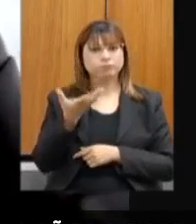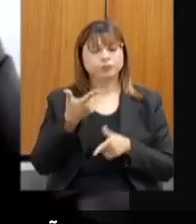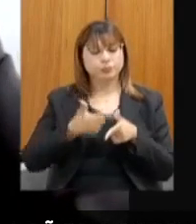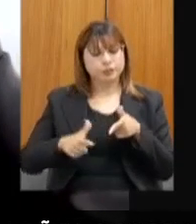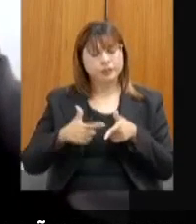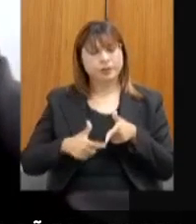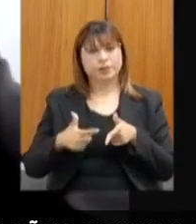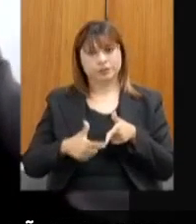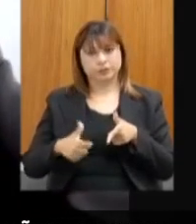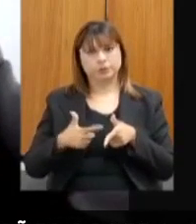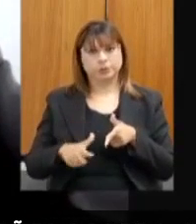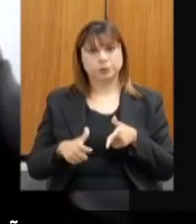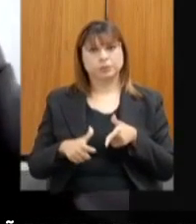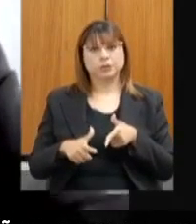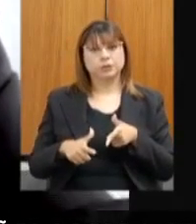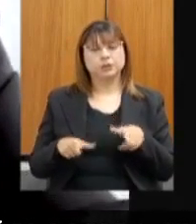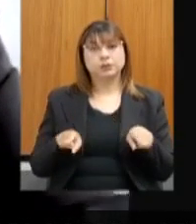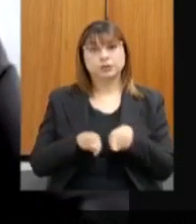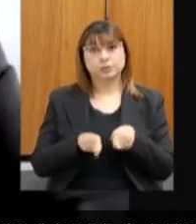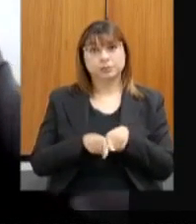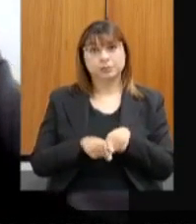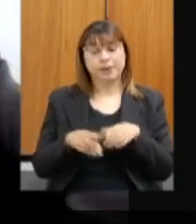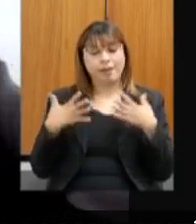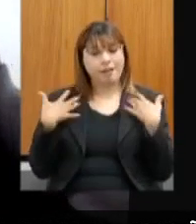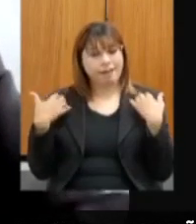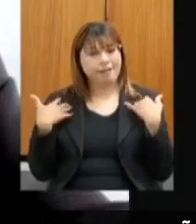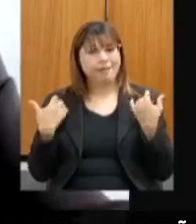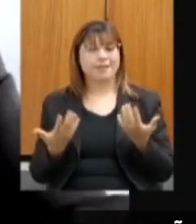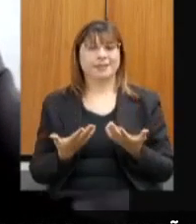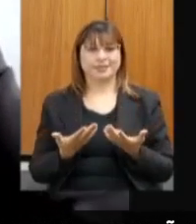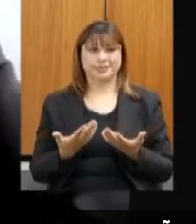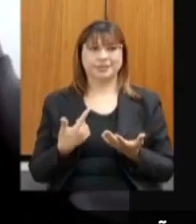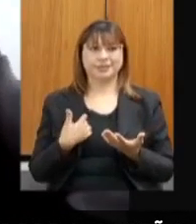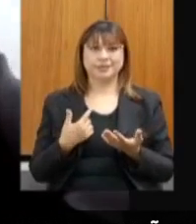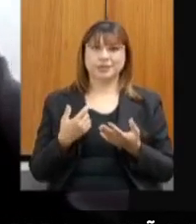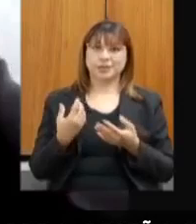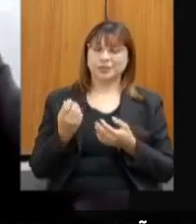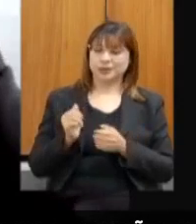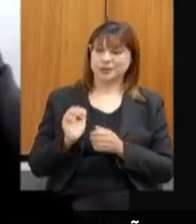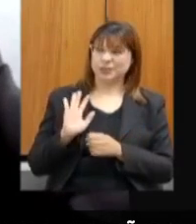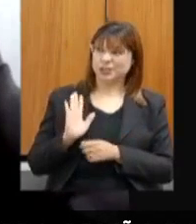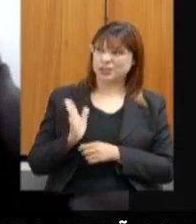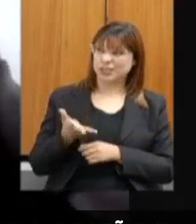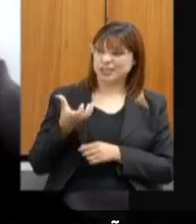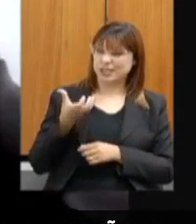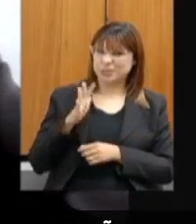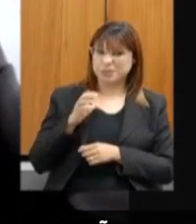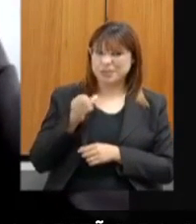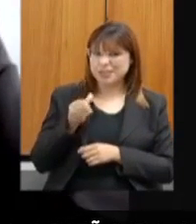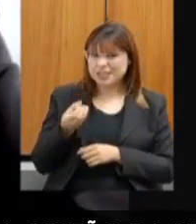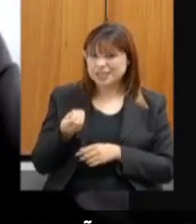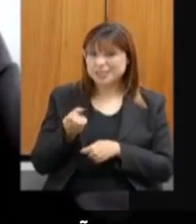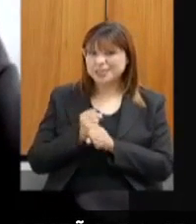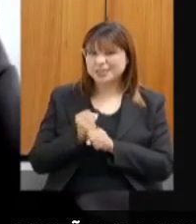problemas. Queria deixar também minha alegria, eu que convivo com a sua família há quase 60 anos e muito